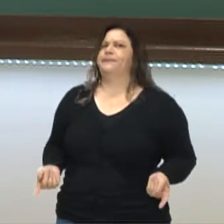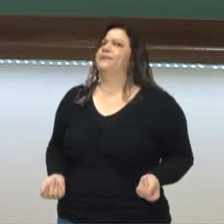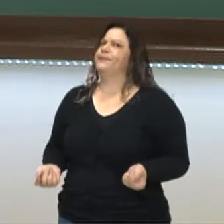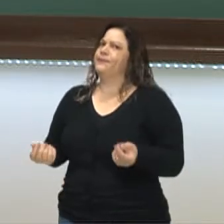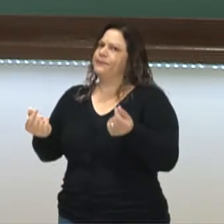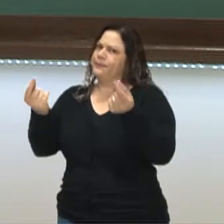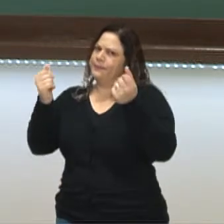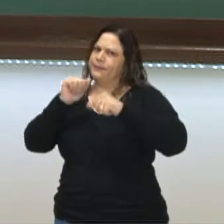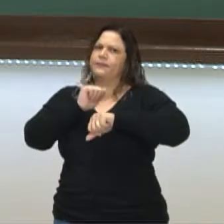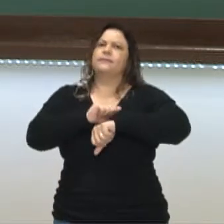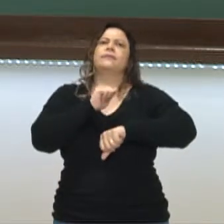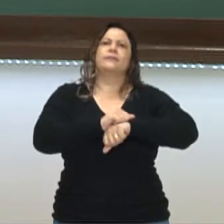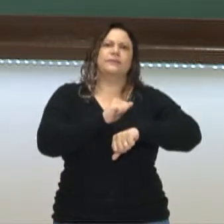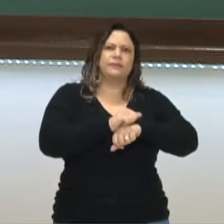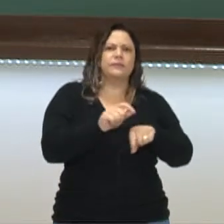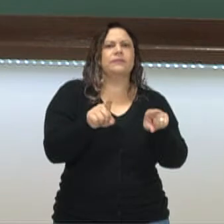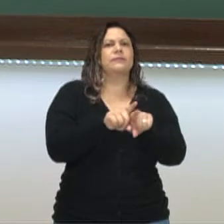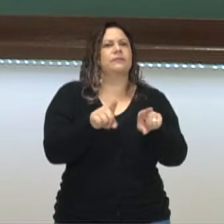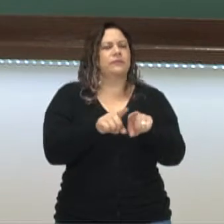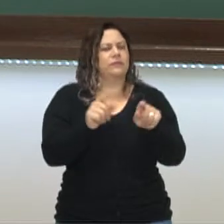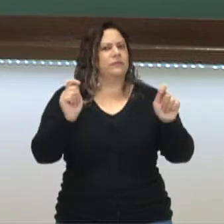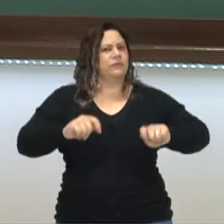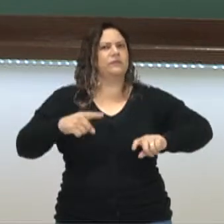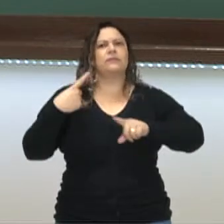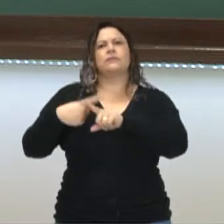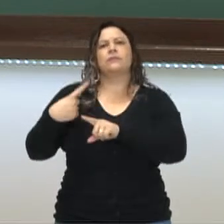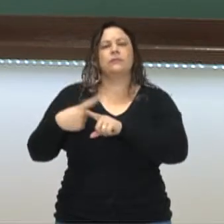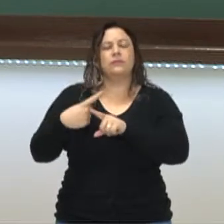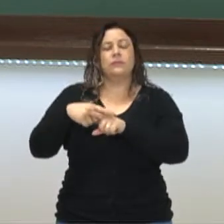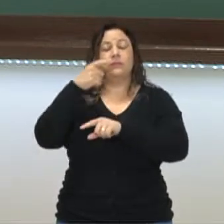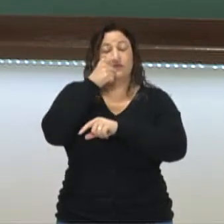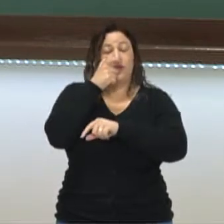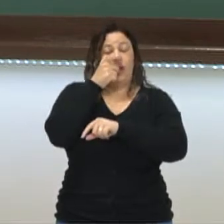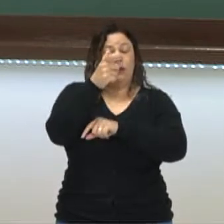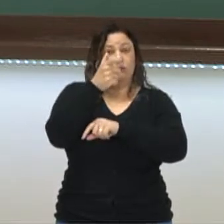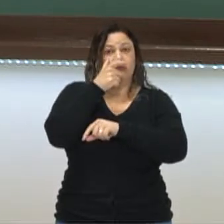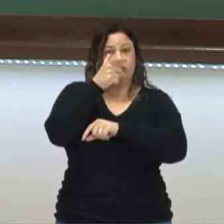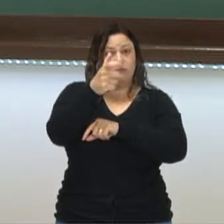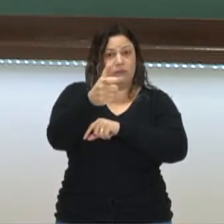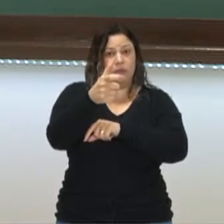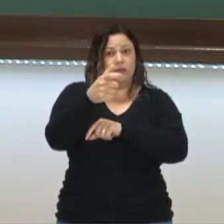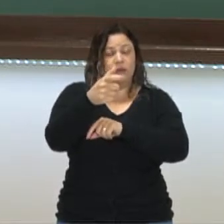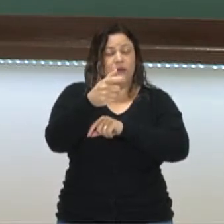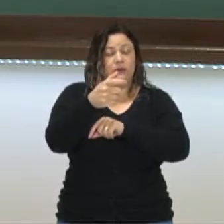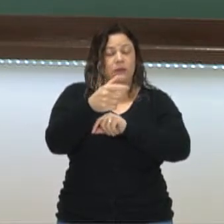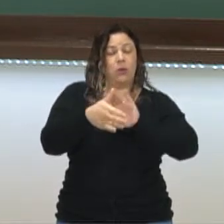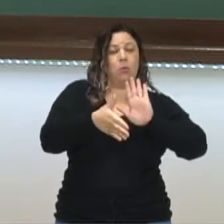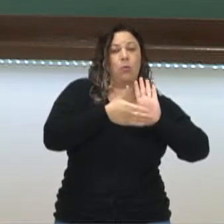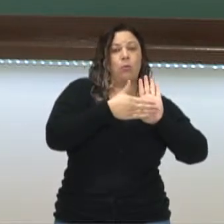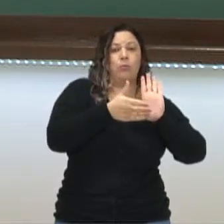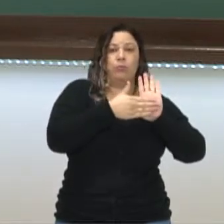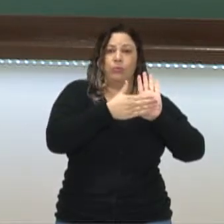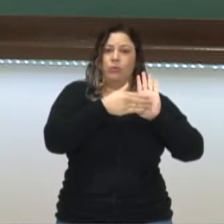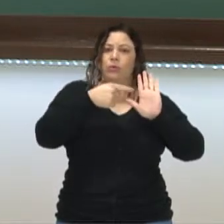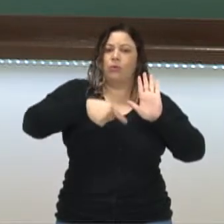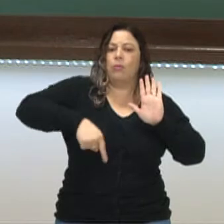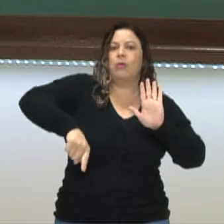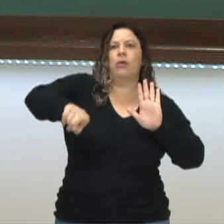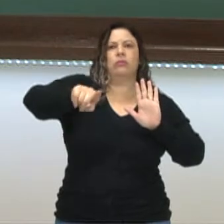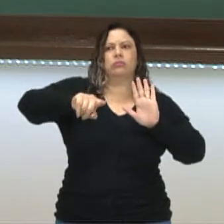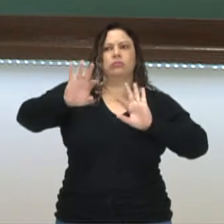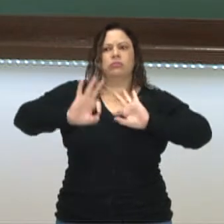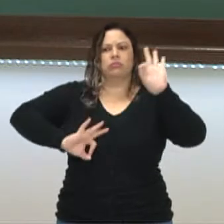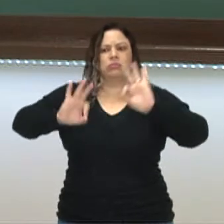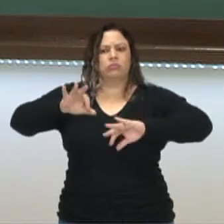pessoas pobres, né? Por quê? Porque a intenção, o propósito que levava essas pessoas a